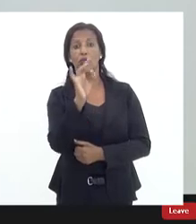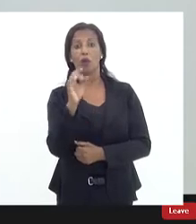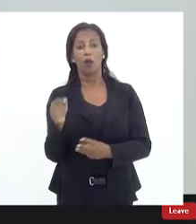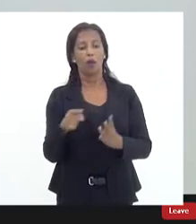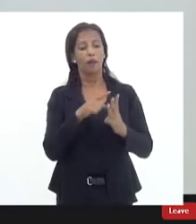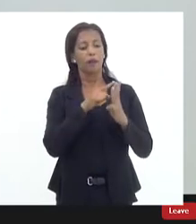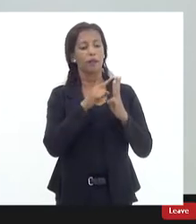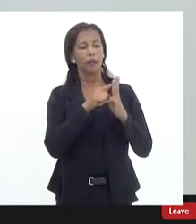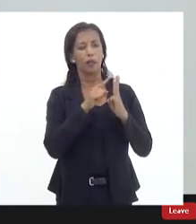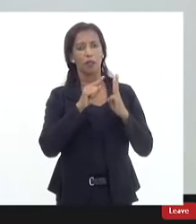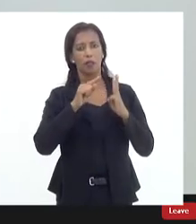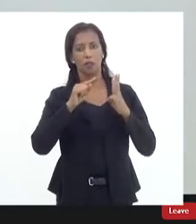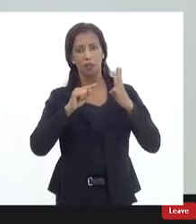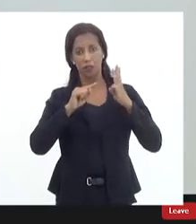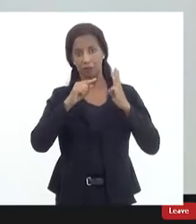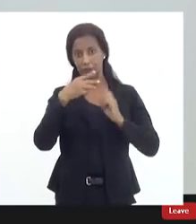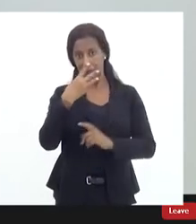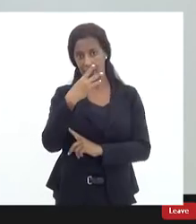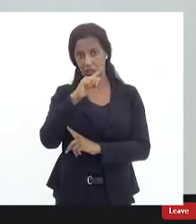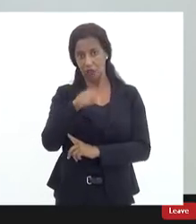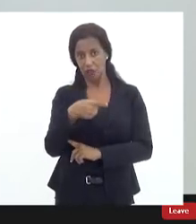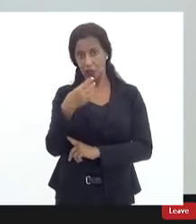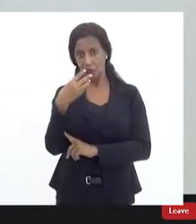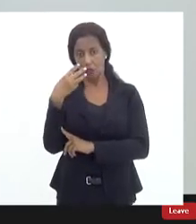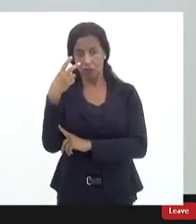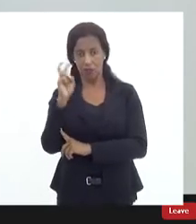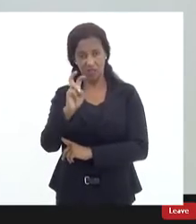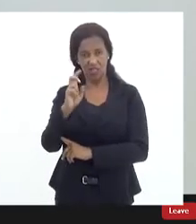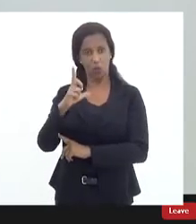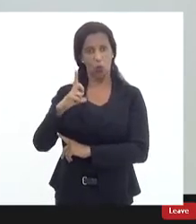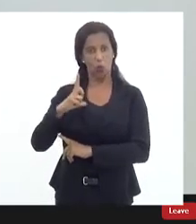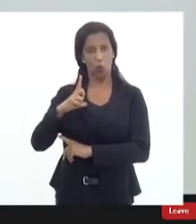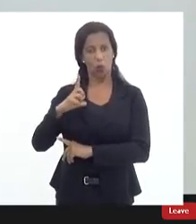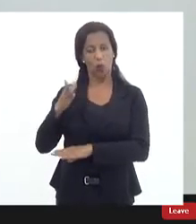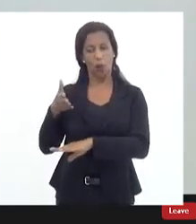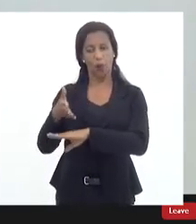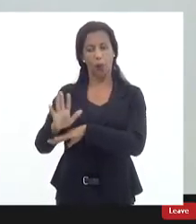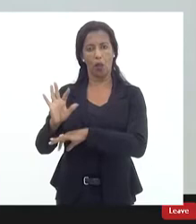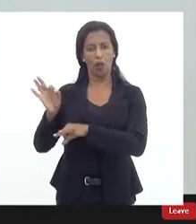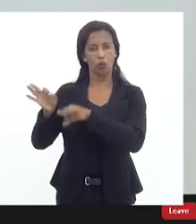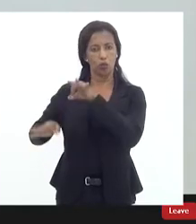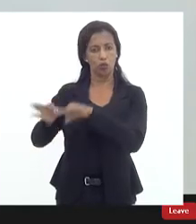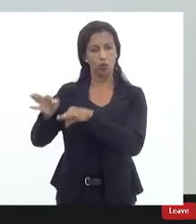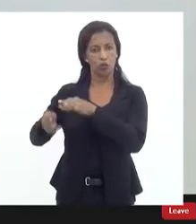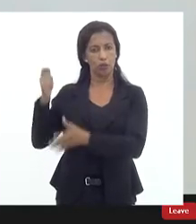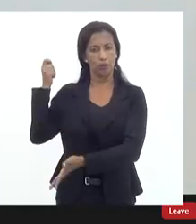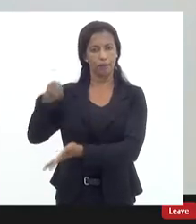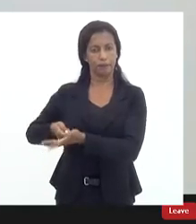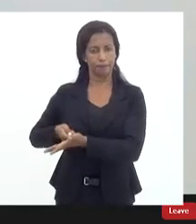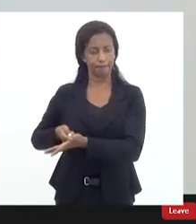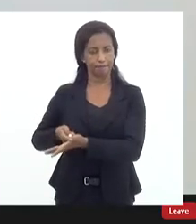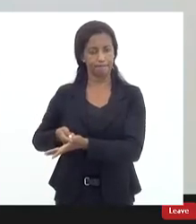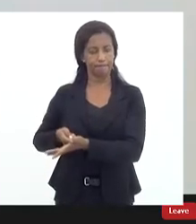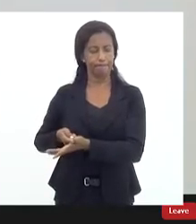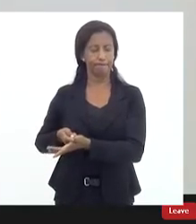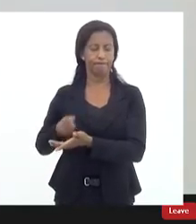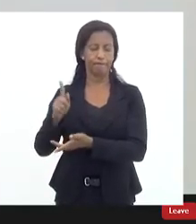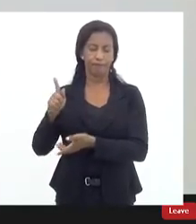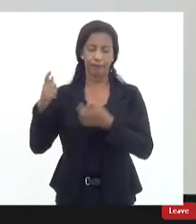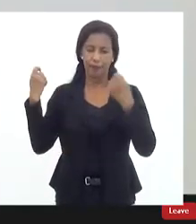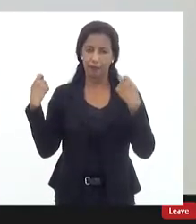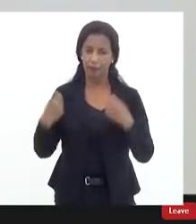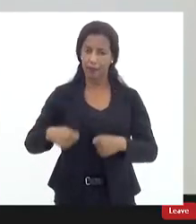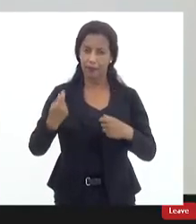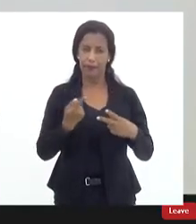,5 tinham uma sentença judicial então isso é fruto de uma necessidade de